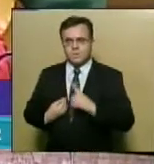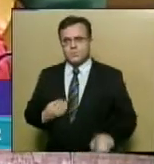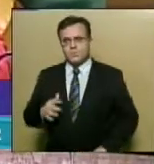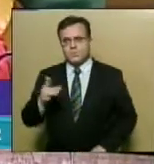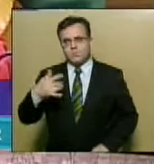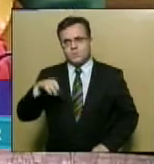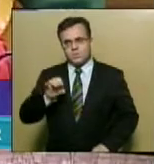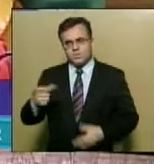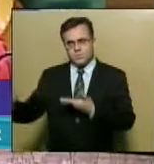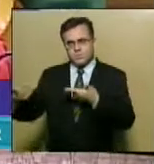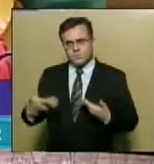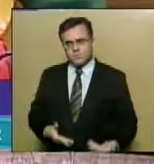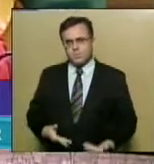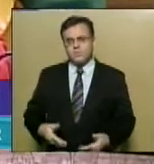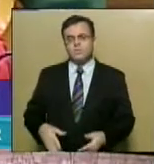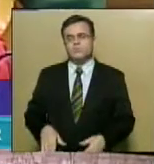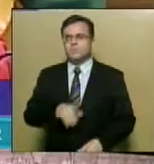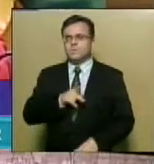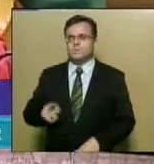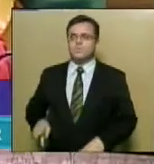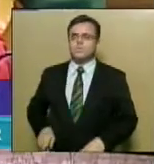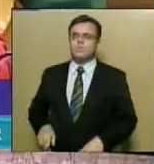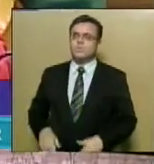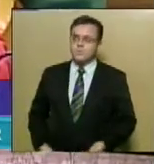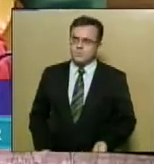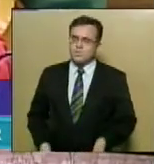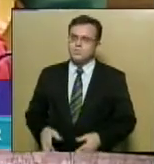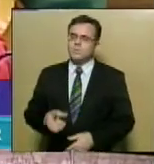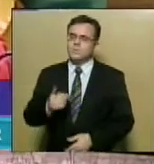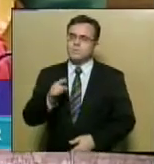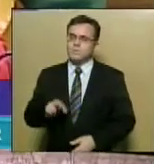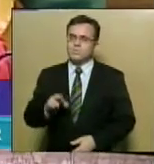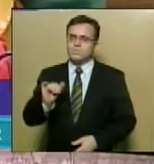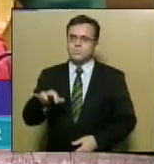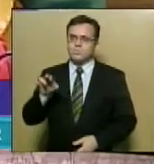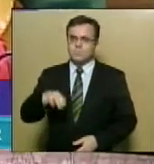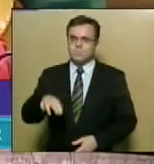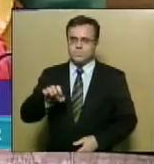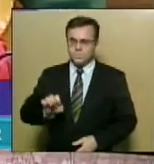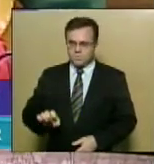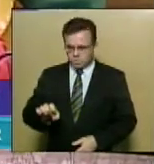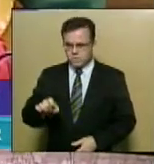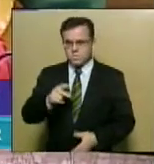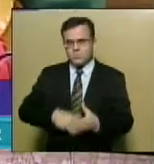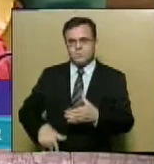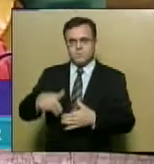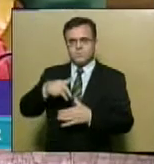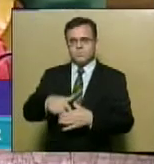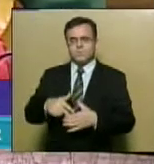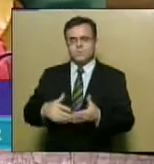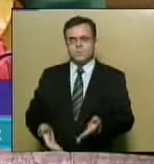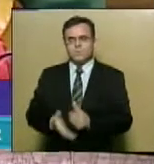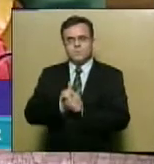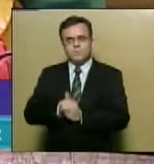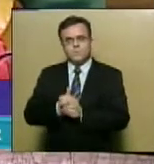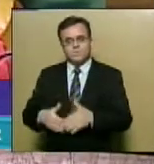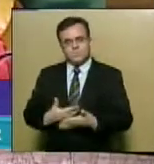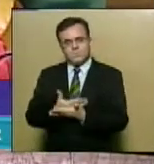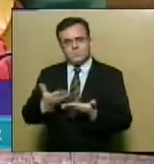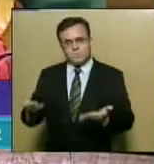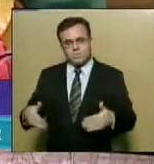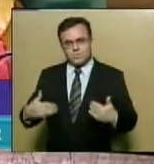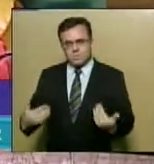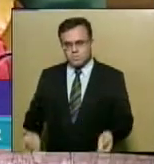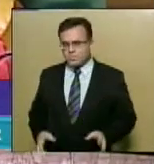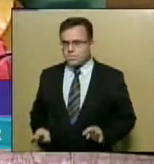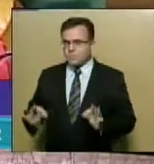falar a presidência do Conselho Federal de Enfermagem, doutora Irene Ferreira, que ocupou a tribuna, cumprimentando a mesa, e a